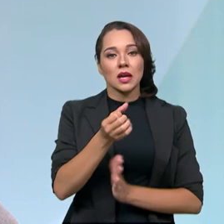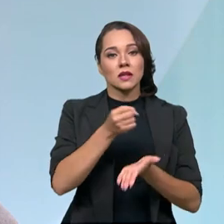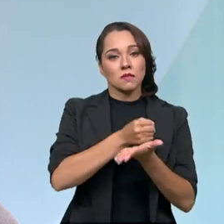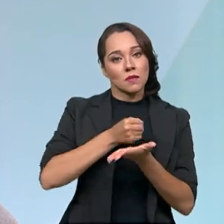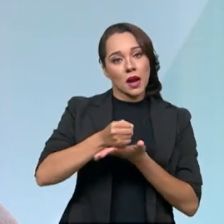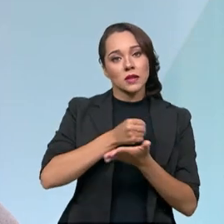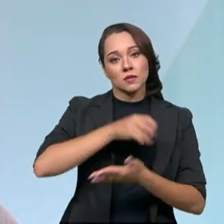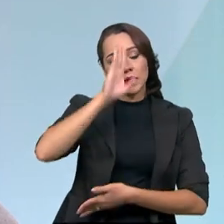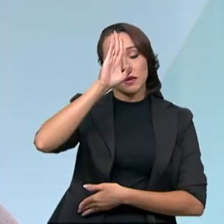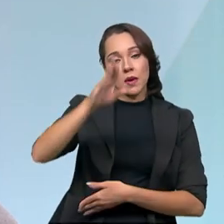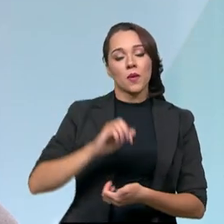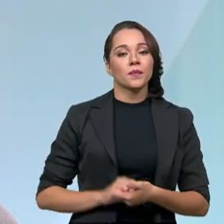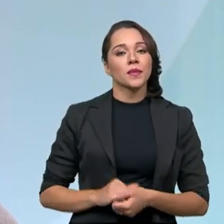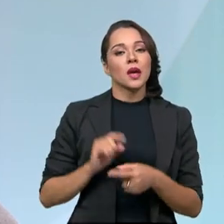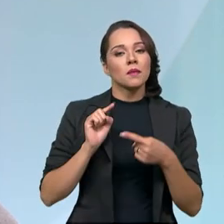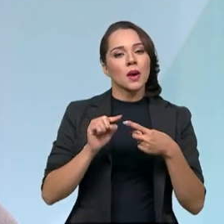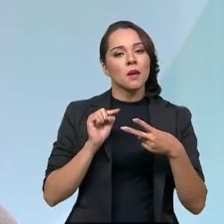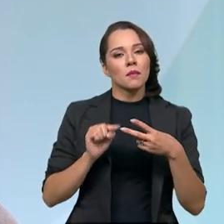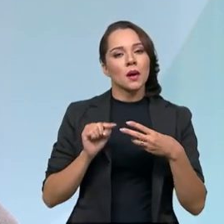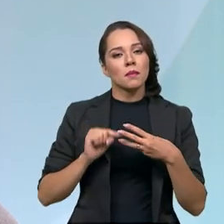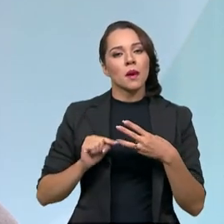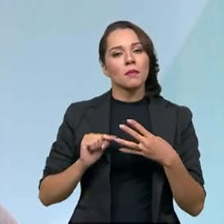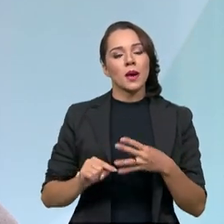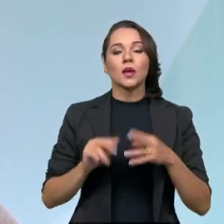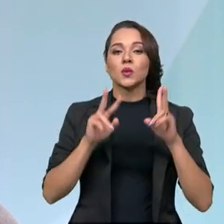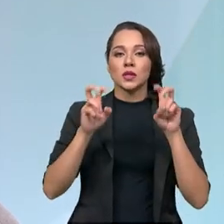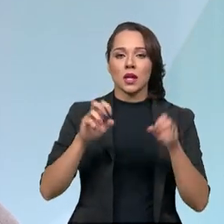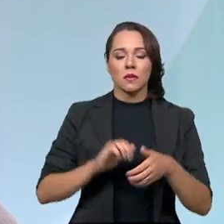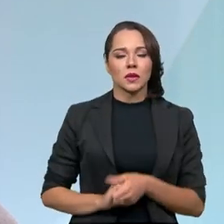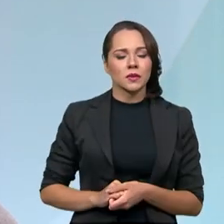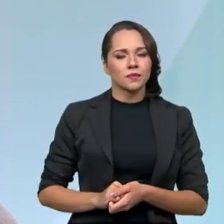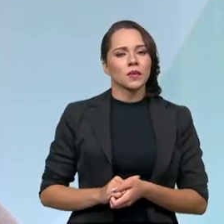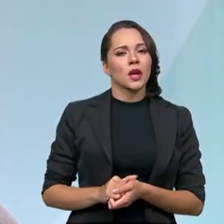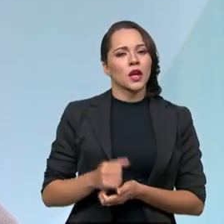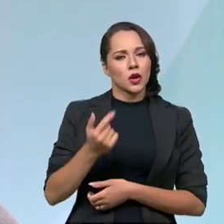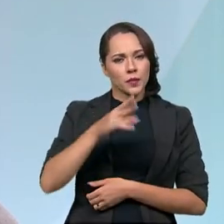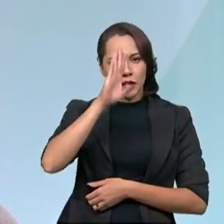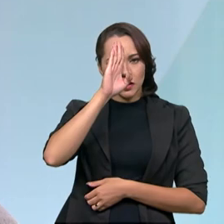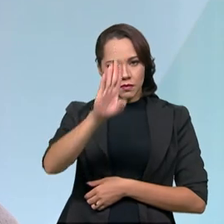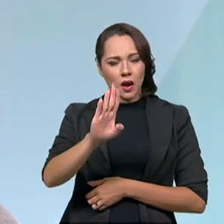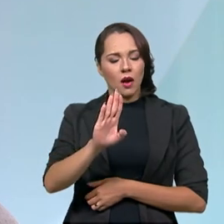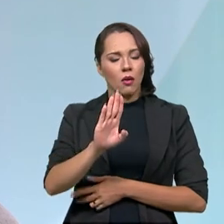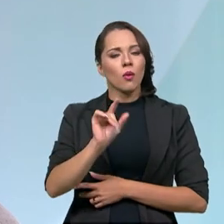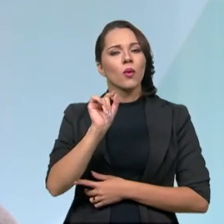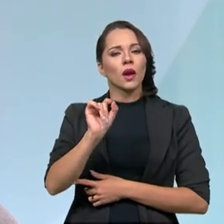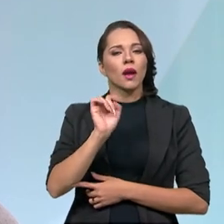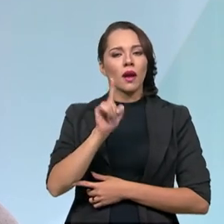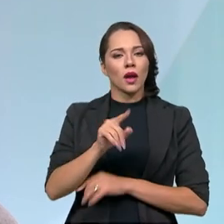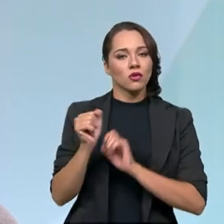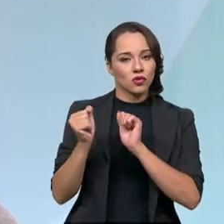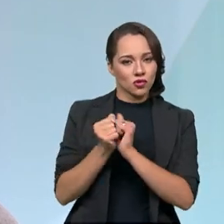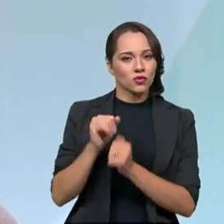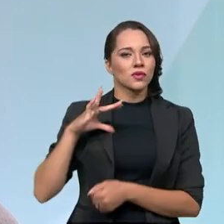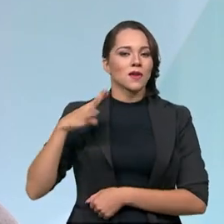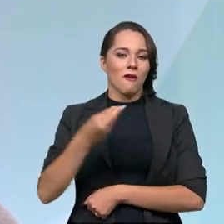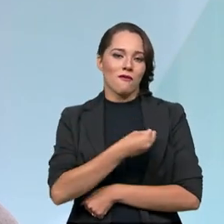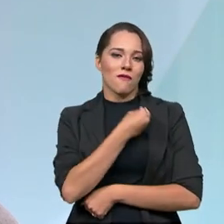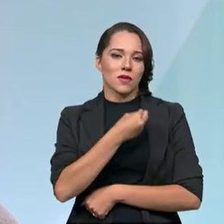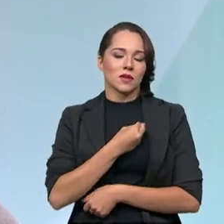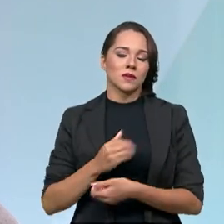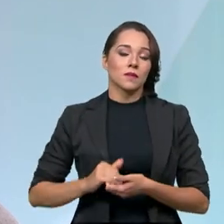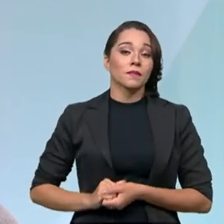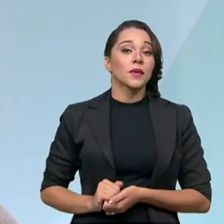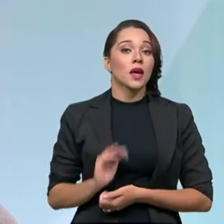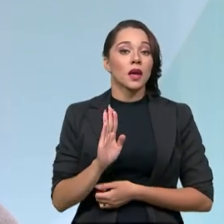temáticos, cada qual tratando de um desses temas. E o lema do Penatrans é exatamente esse, juntos salvamos vidas. E é